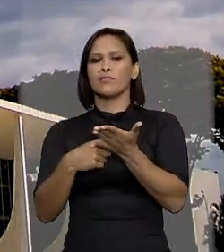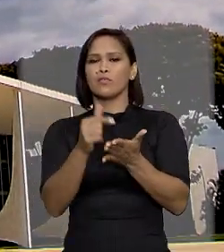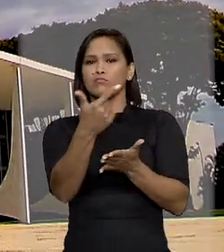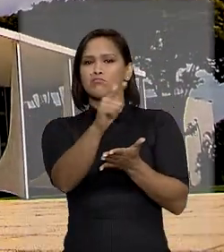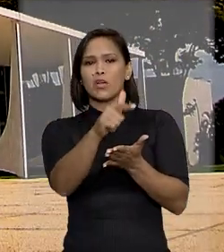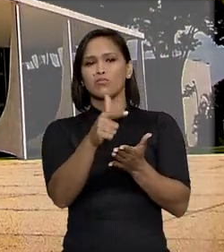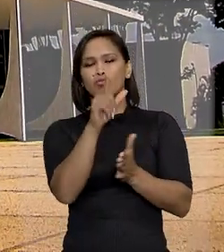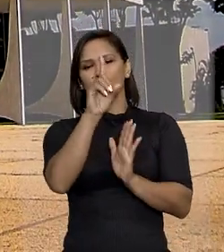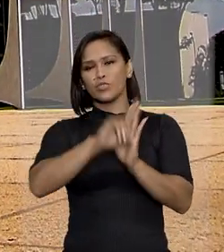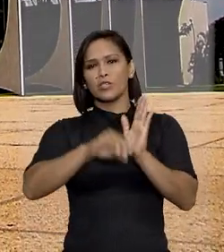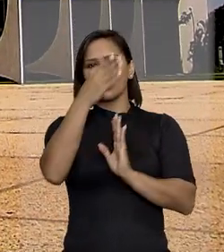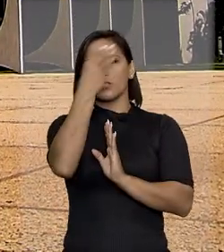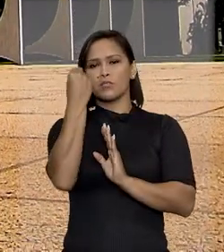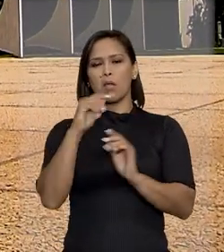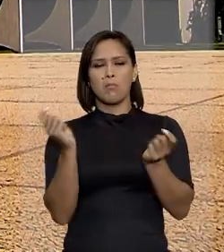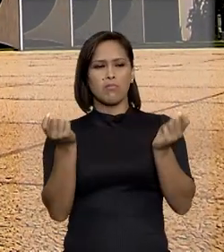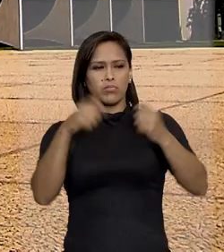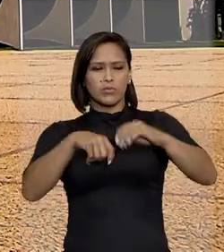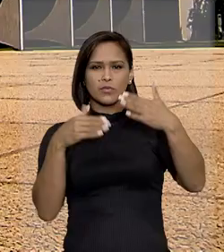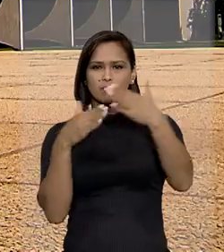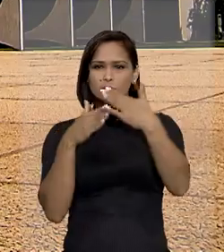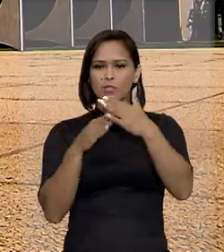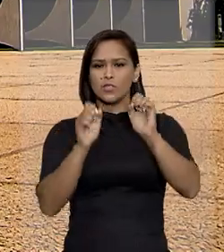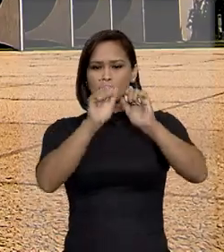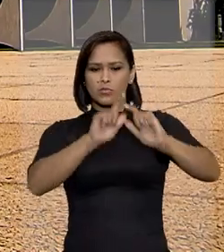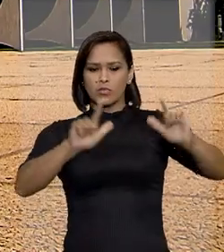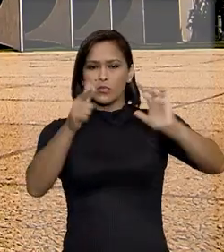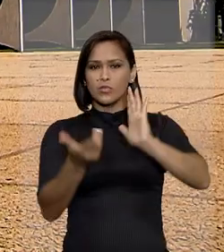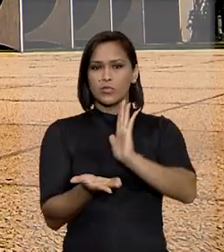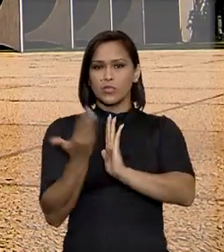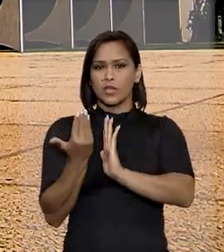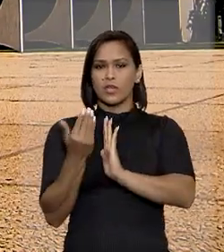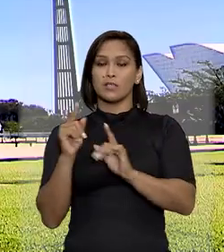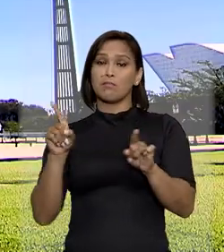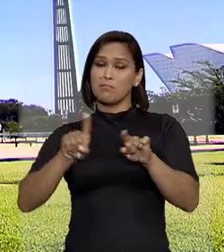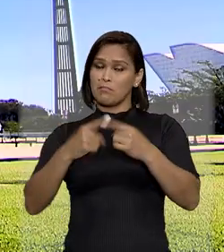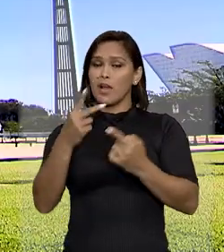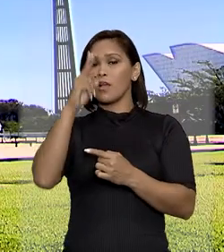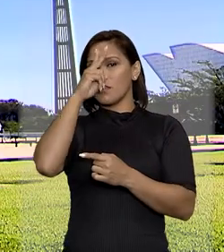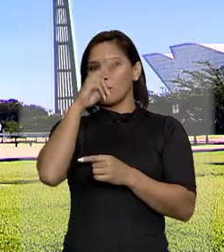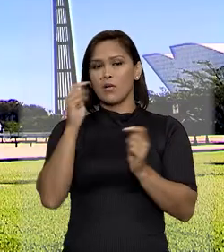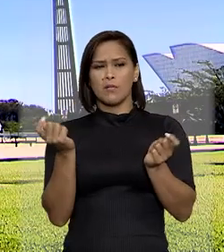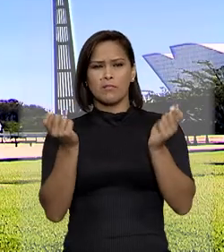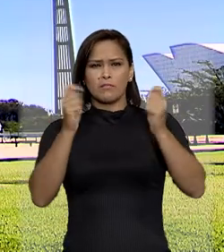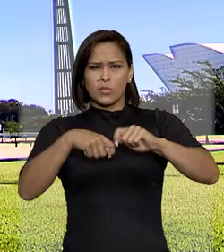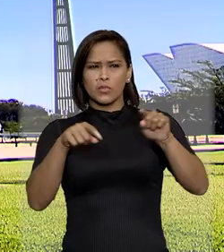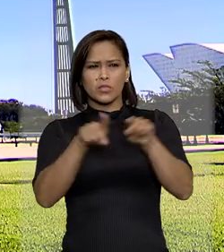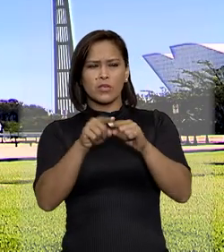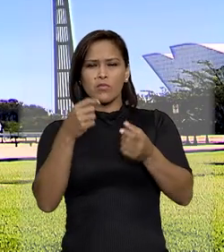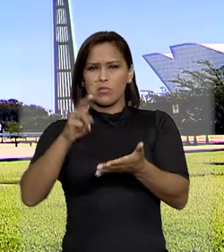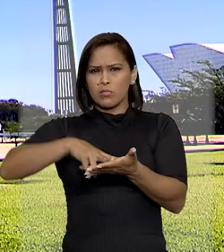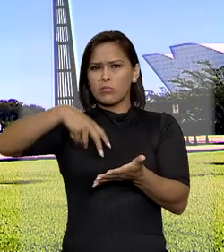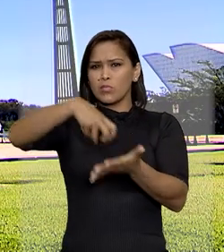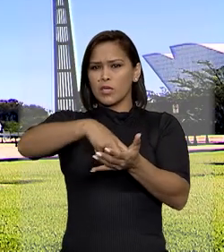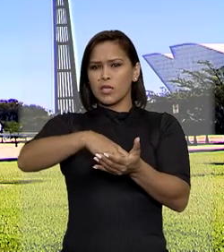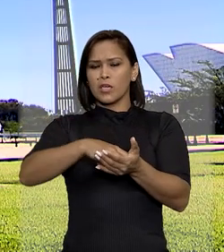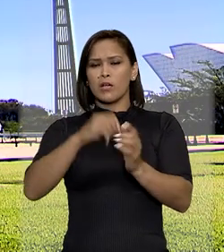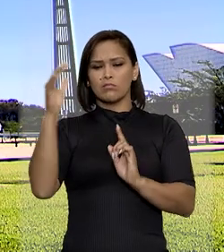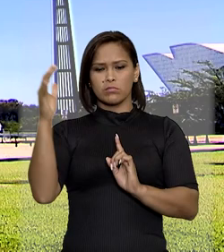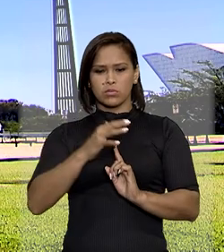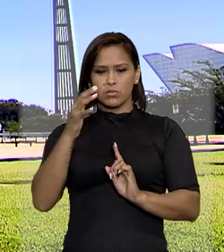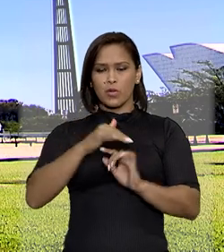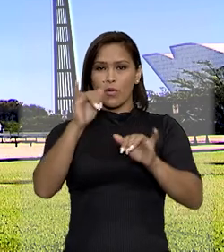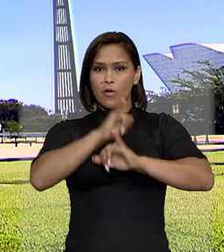definiu que não há direito ao esquecimento capaz de impedir a divulgação dos fatos antigos, mas ressaltou a possibilidade de punição de